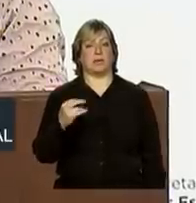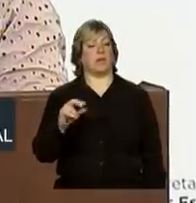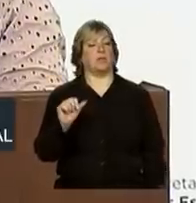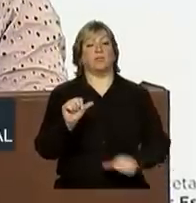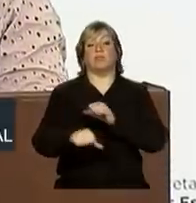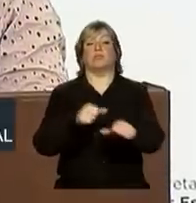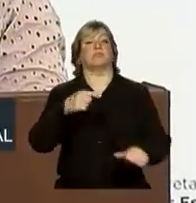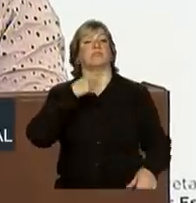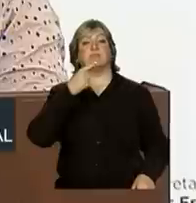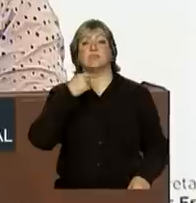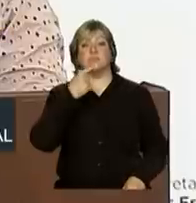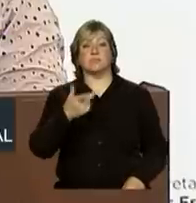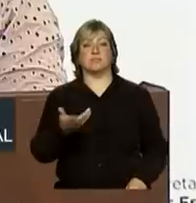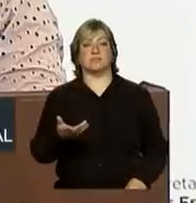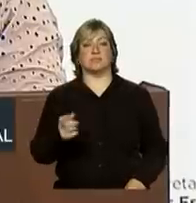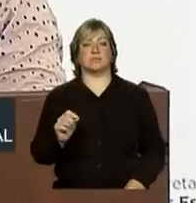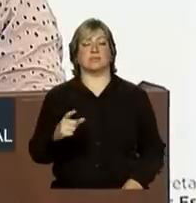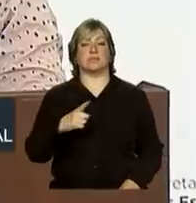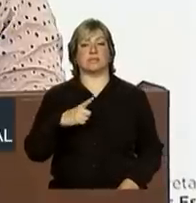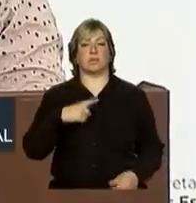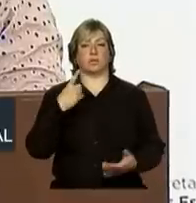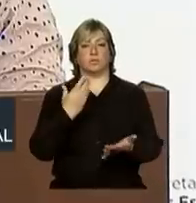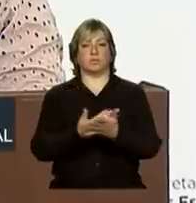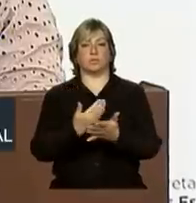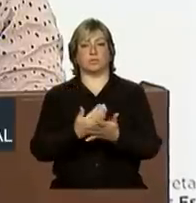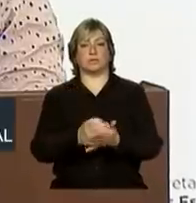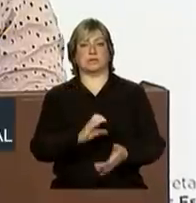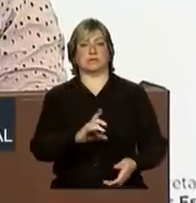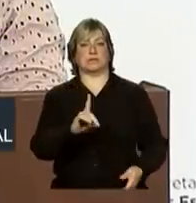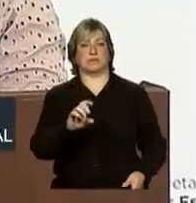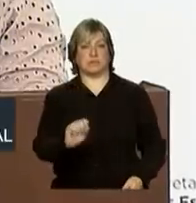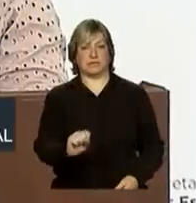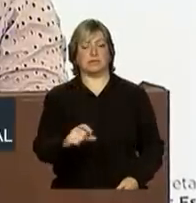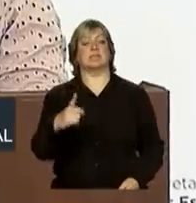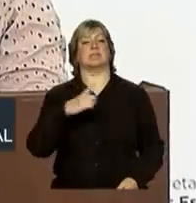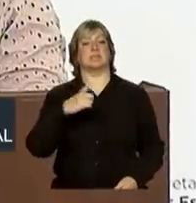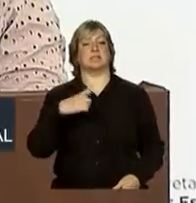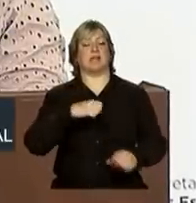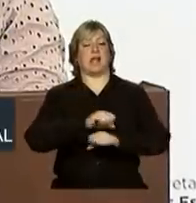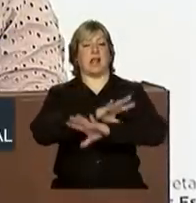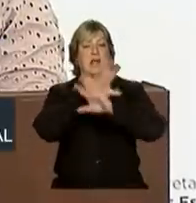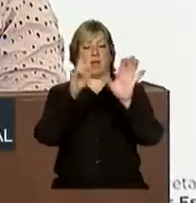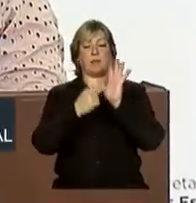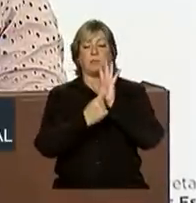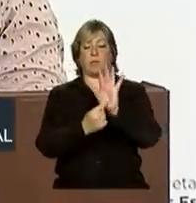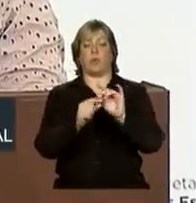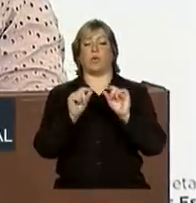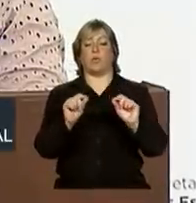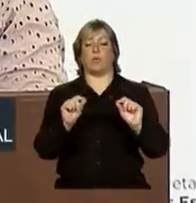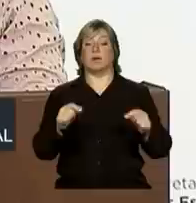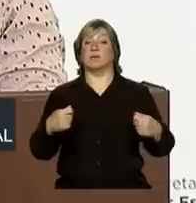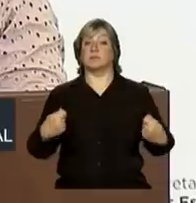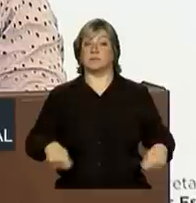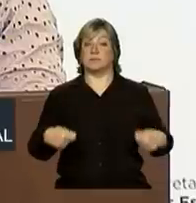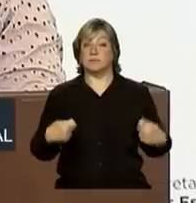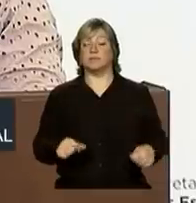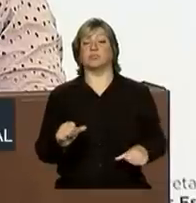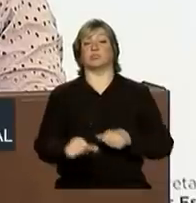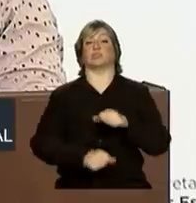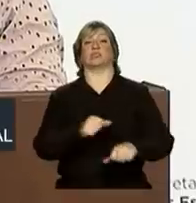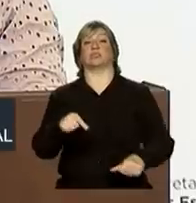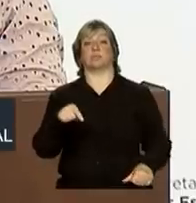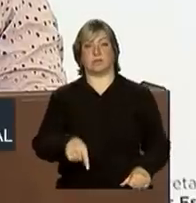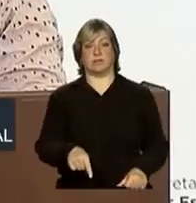alterar. Há um estudo do CDS que deixa claro a necessidade de alterá-lo.